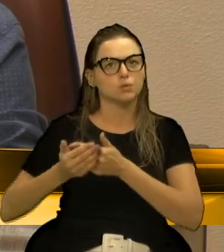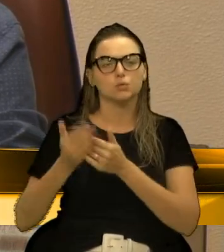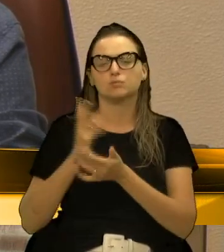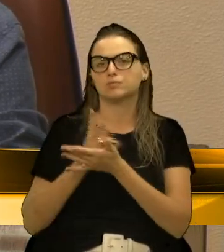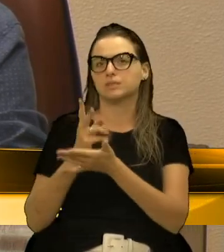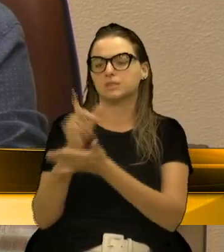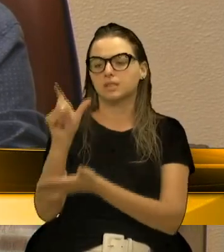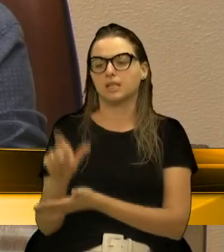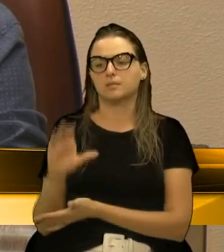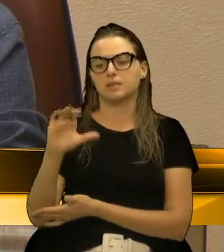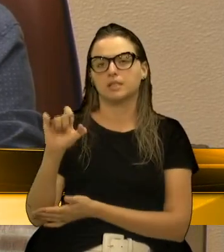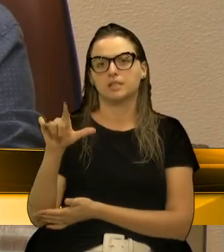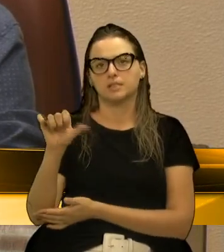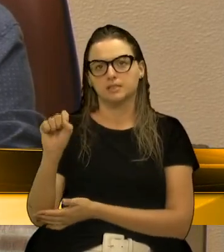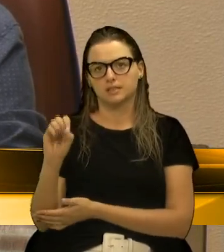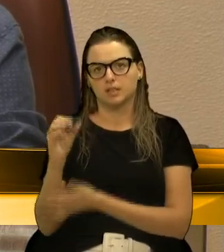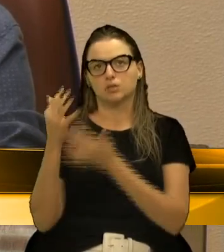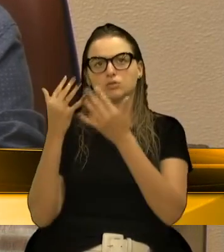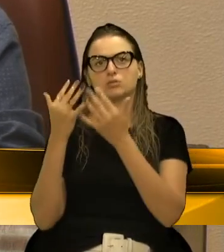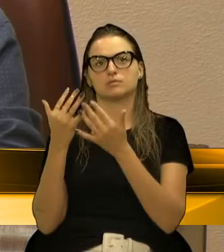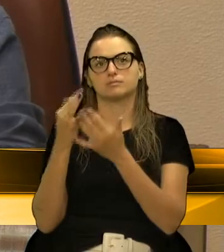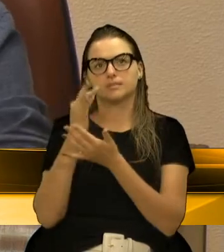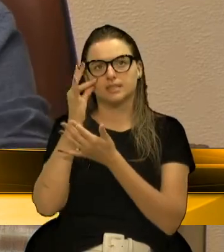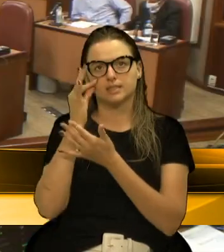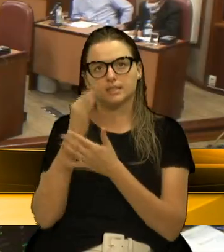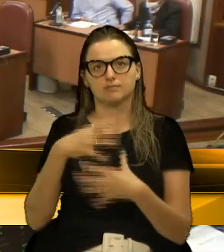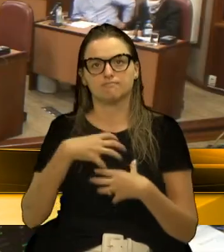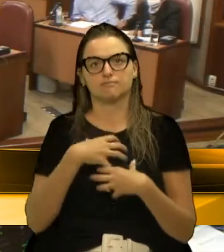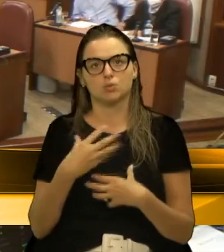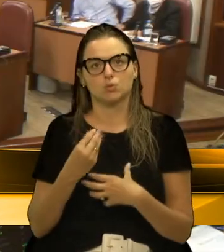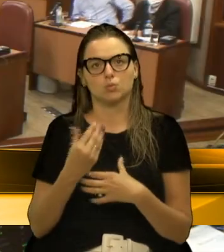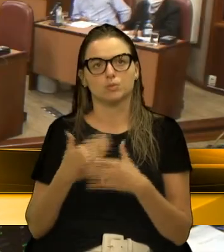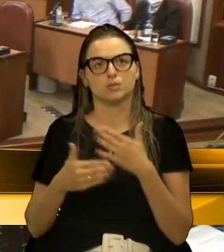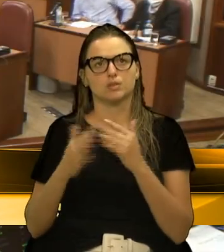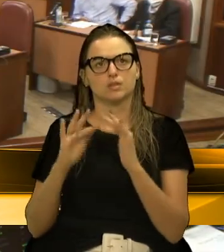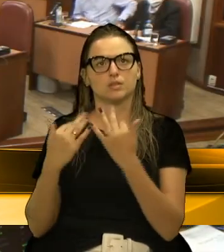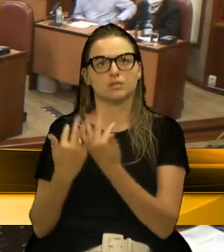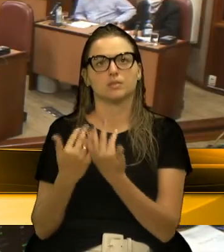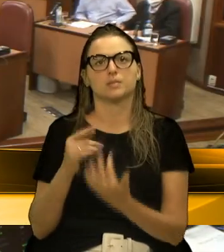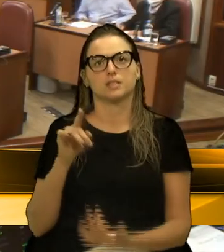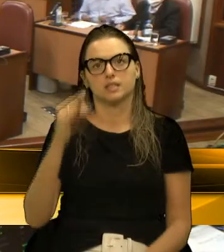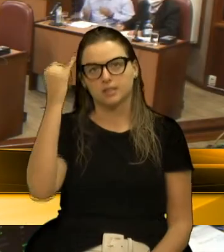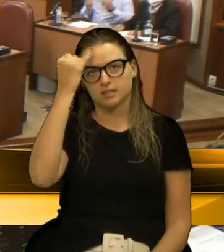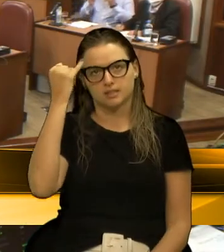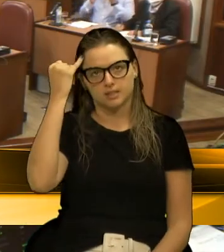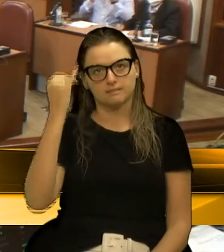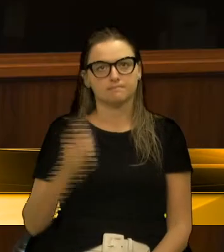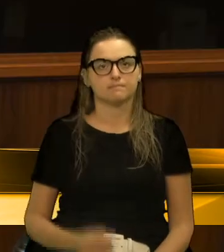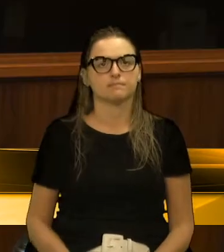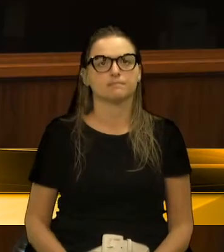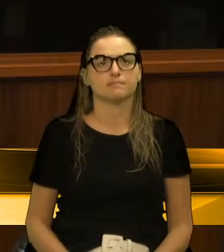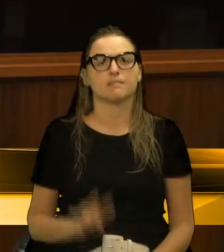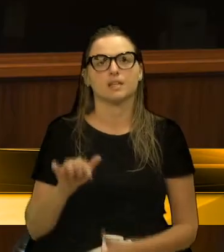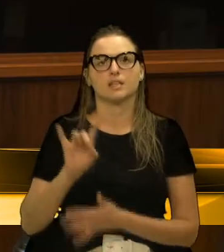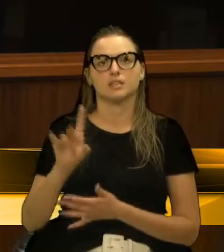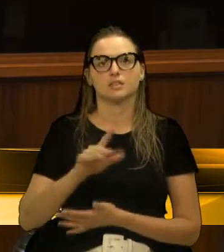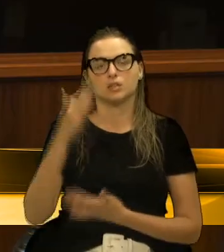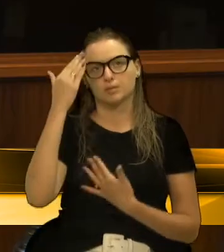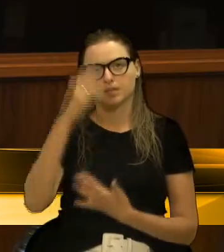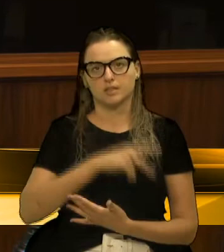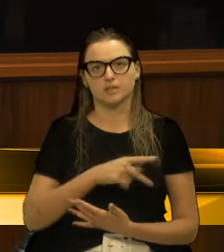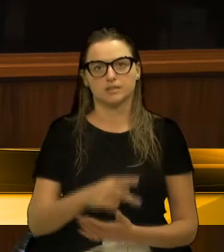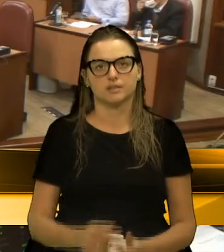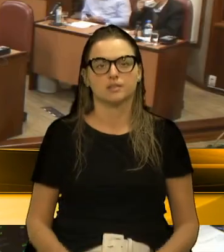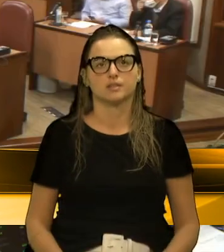Então, nossos sentimentos à família. Obrigado, vereador D'Ambrosio. Da minha parte era isso. Obrigado, presidente.